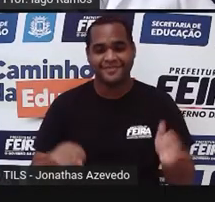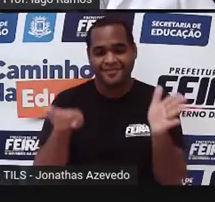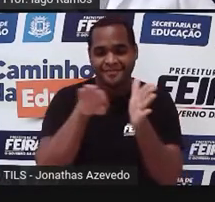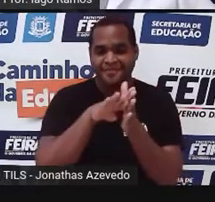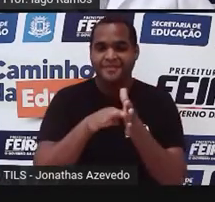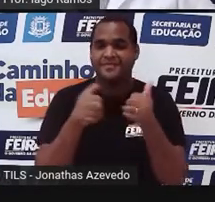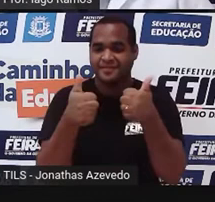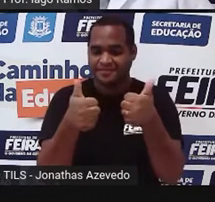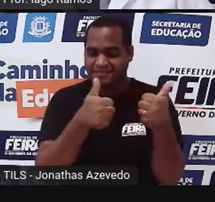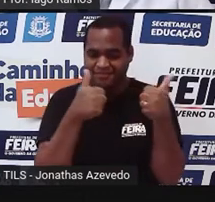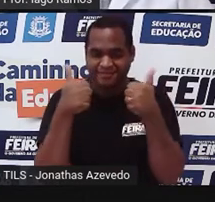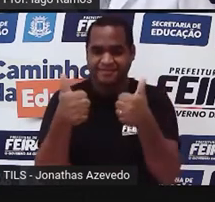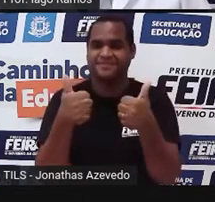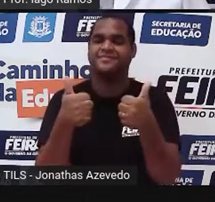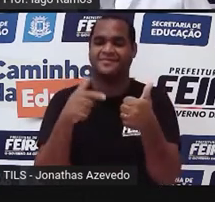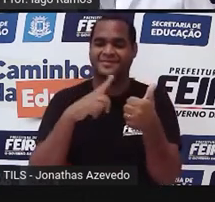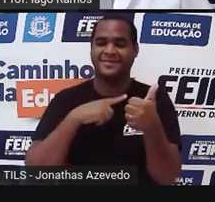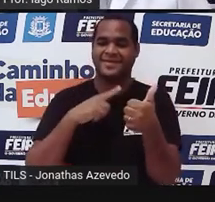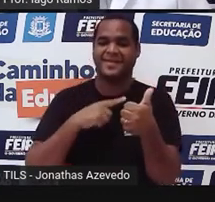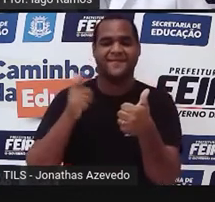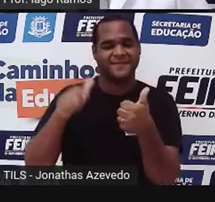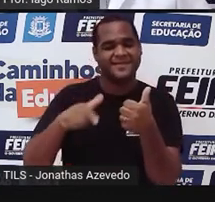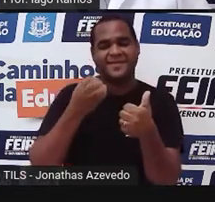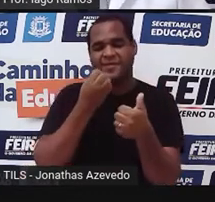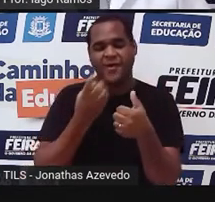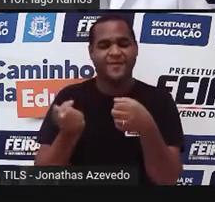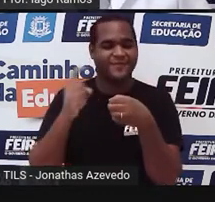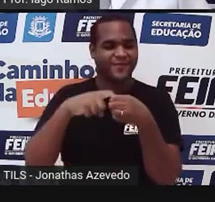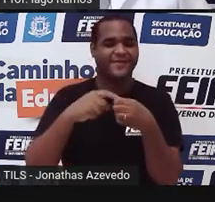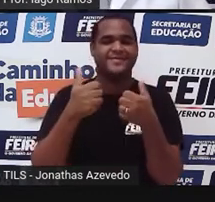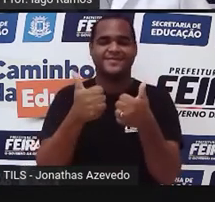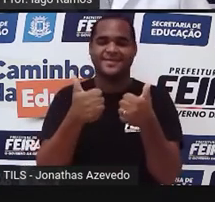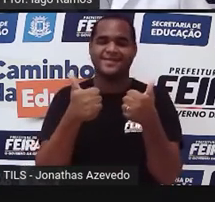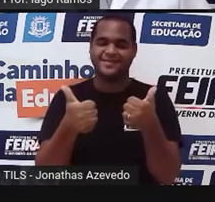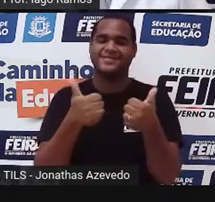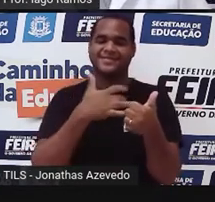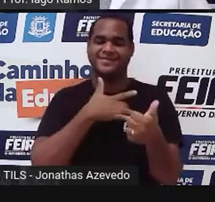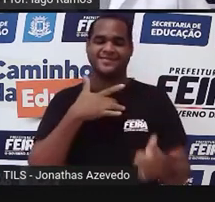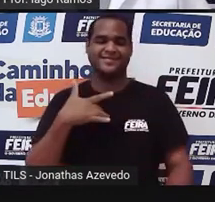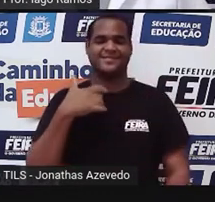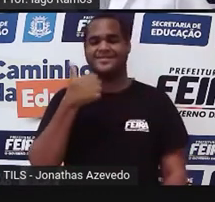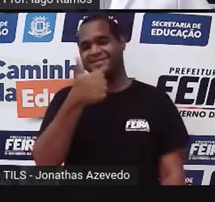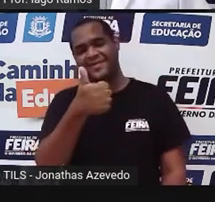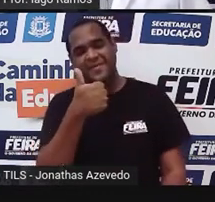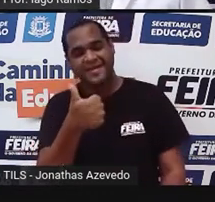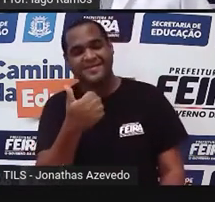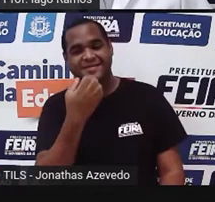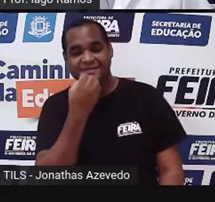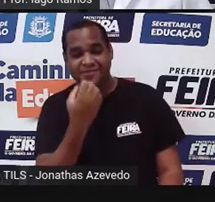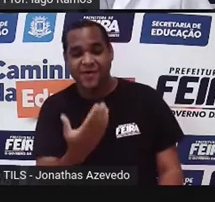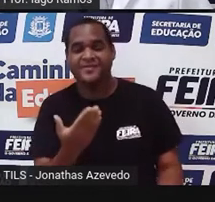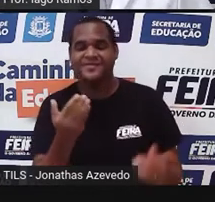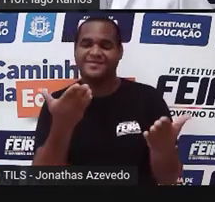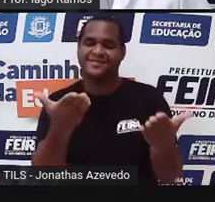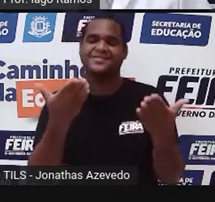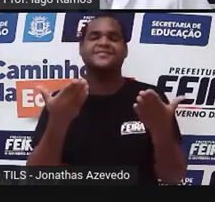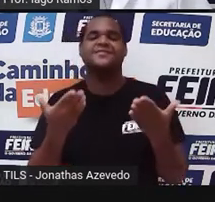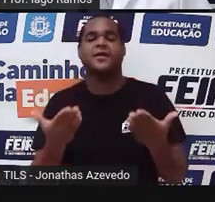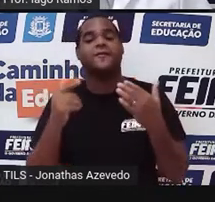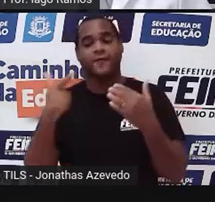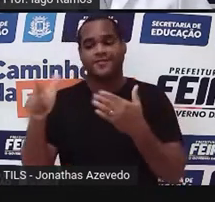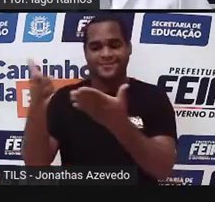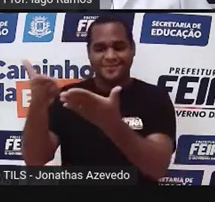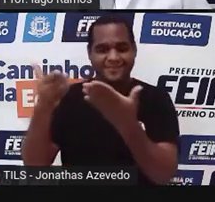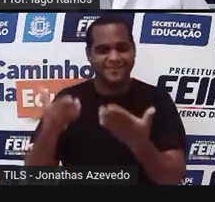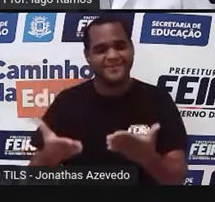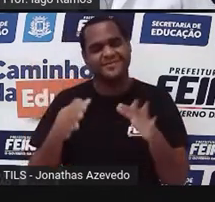Chegamos! Estamos de volta! isso aí! Olá! Sejam bem-vindos, sejam bem